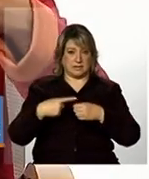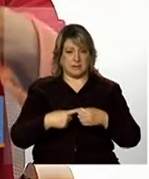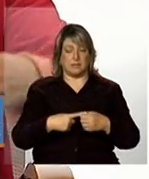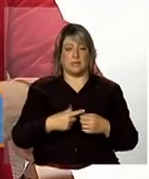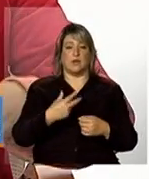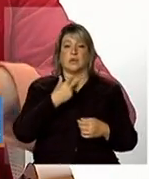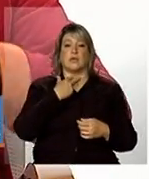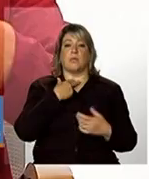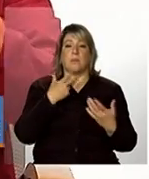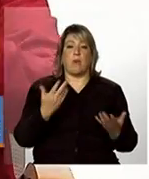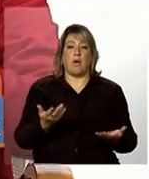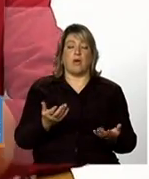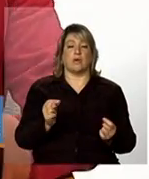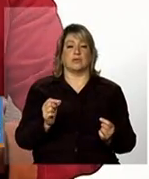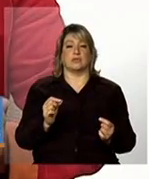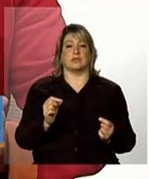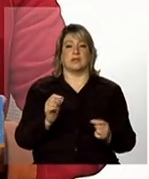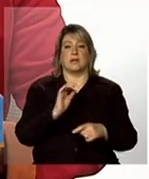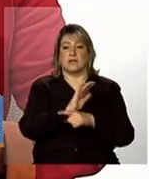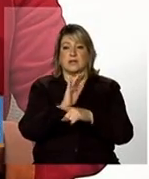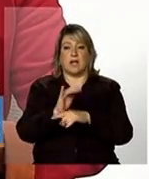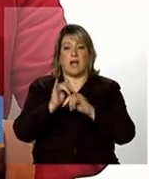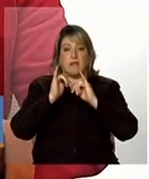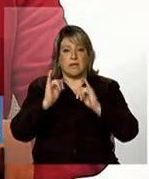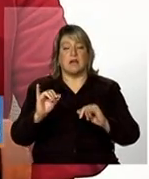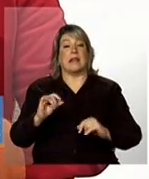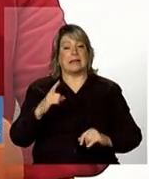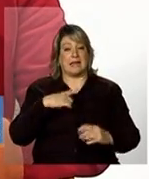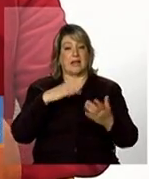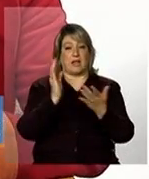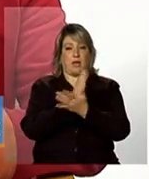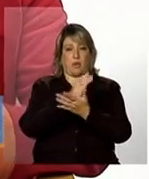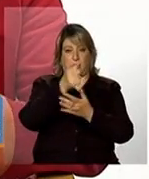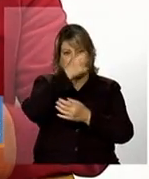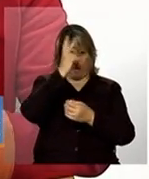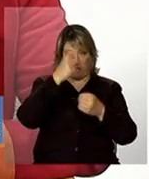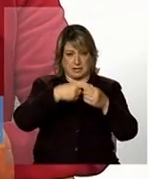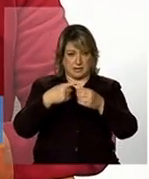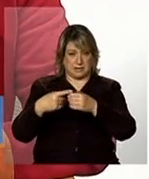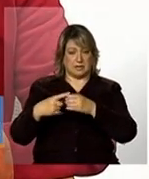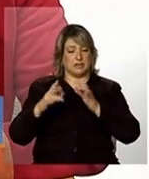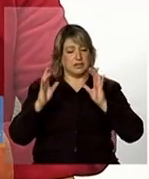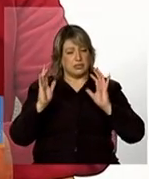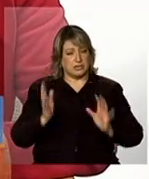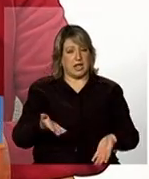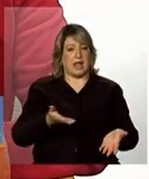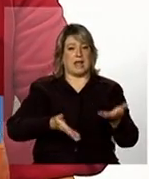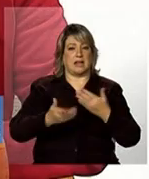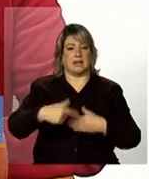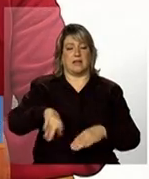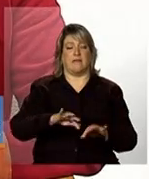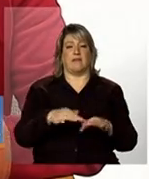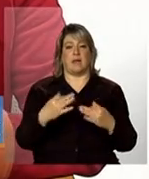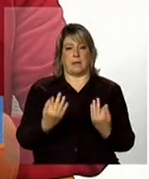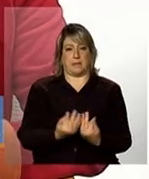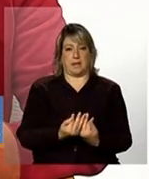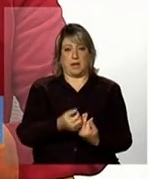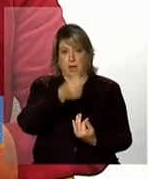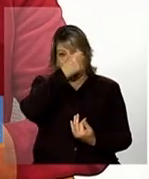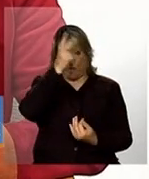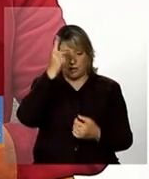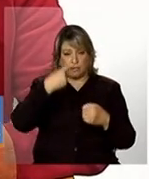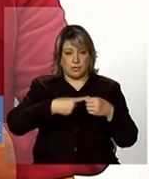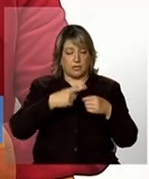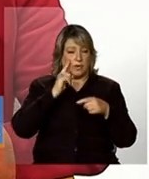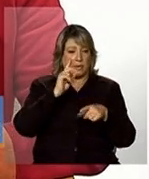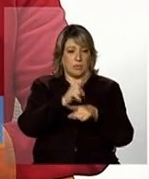advertência de bloqueio tem municípios que já atendem essas famílias e na medida que os municípios forem inserindo forem acompanhando as